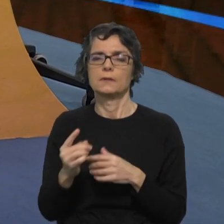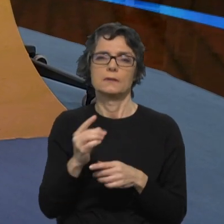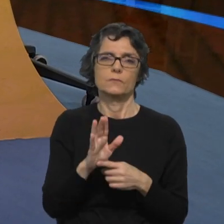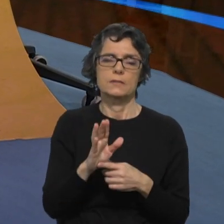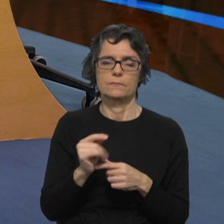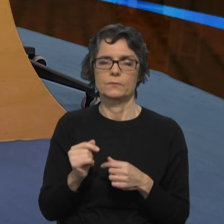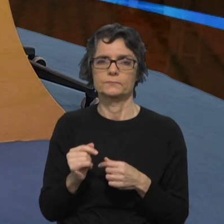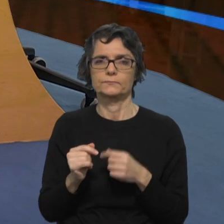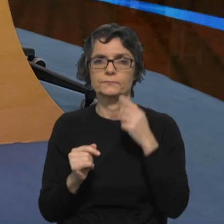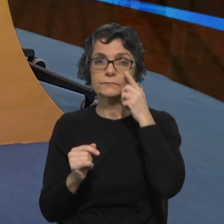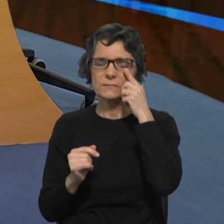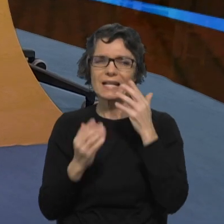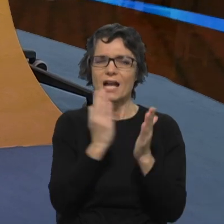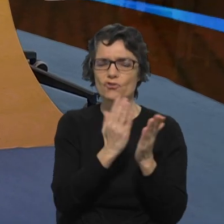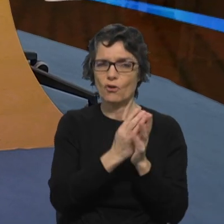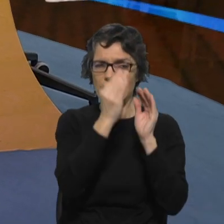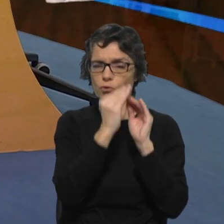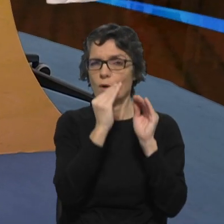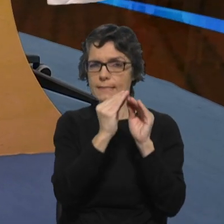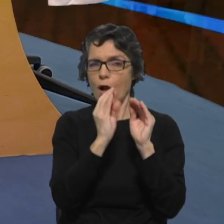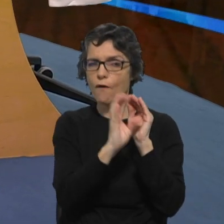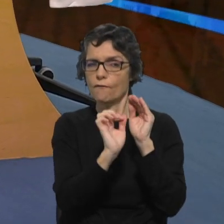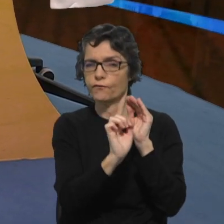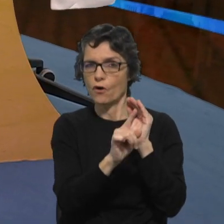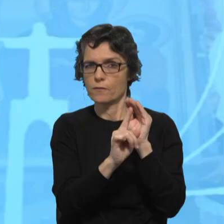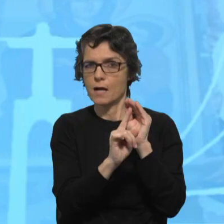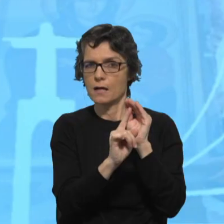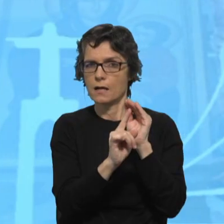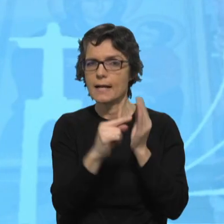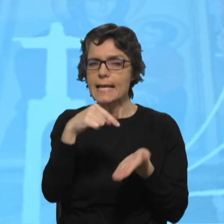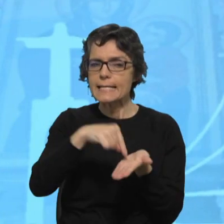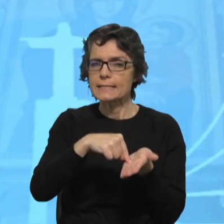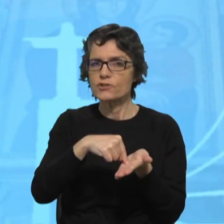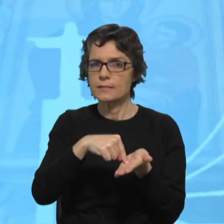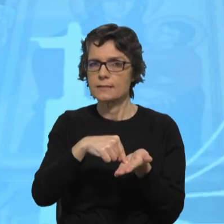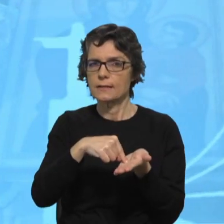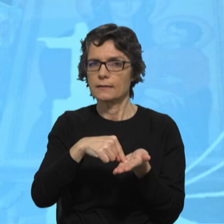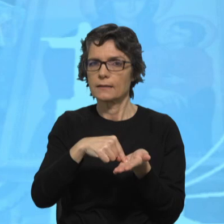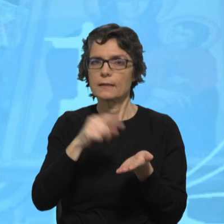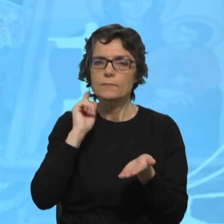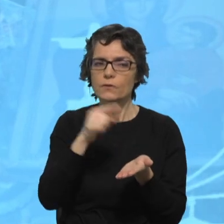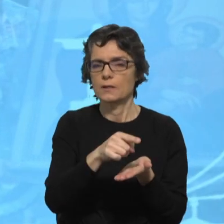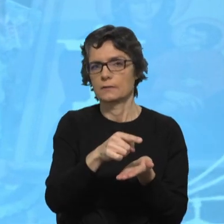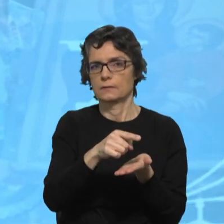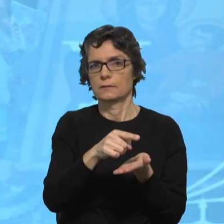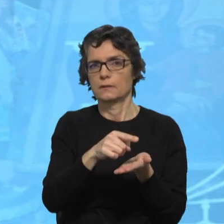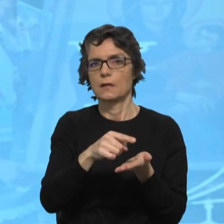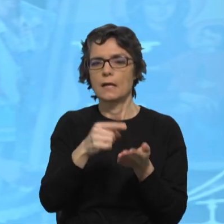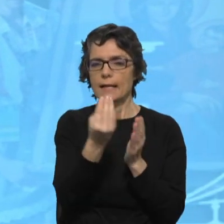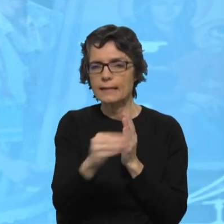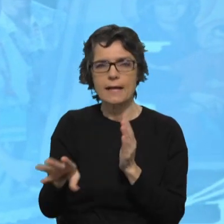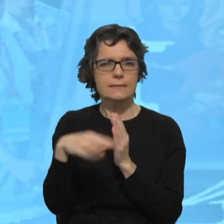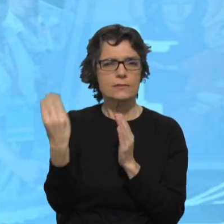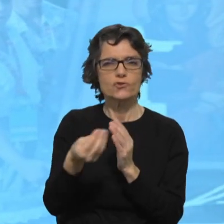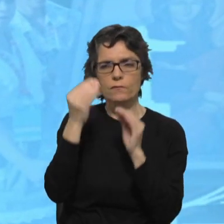o papel da escola, da educação, a exigência que nós temos de ter com a educação das crianças, dos